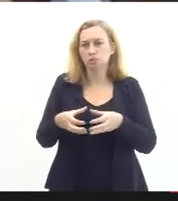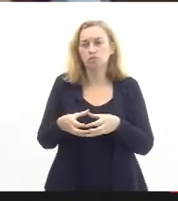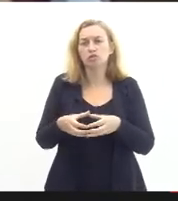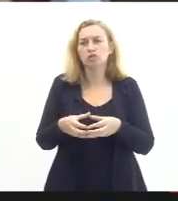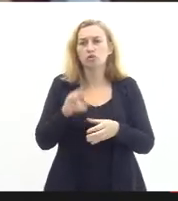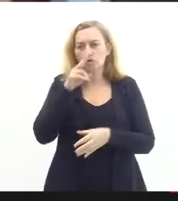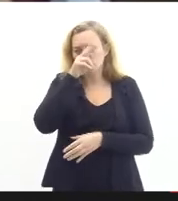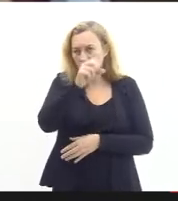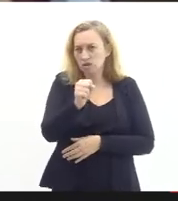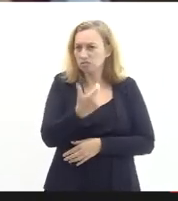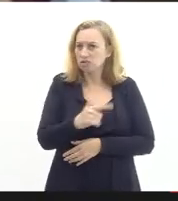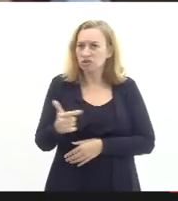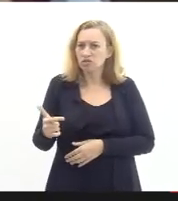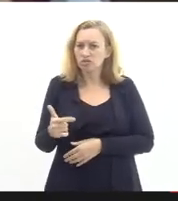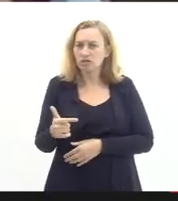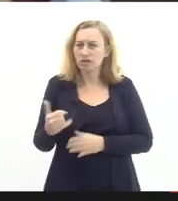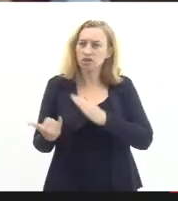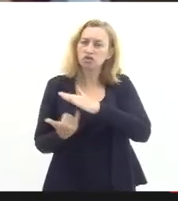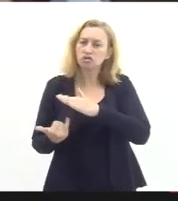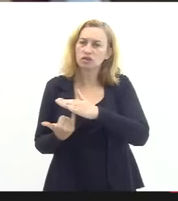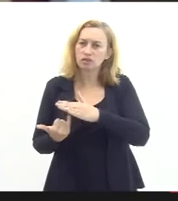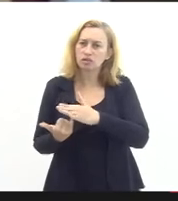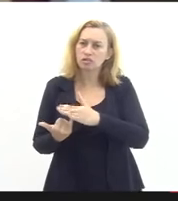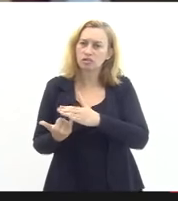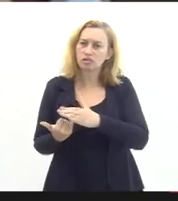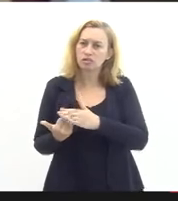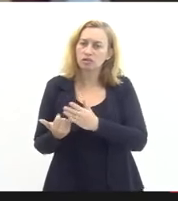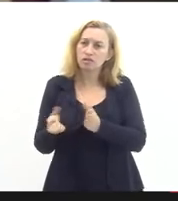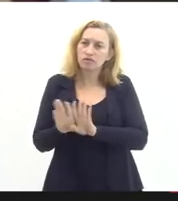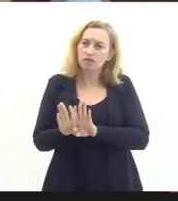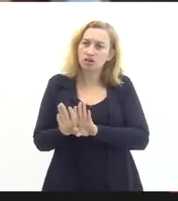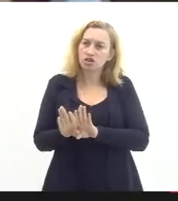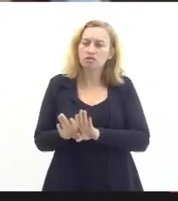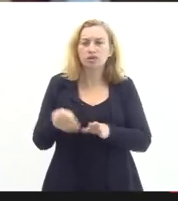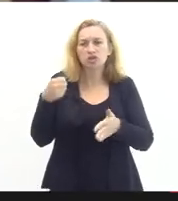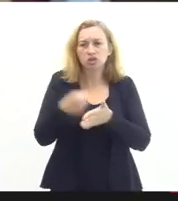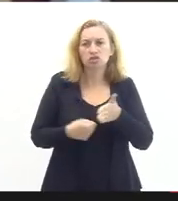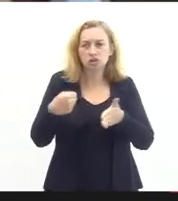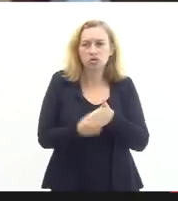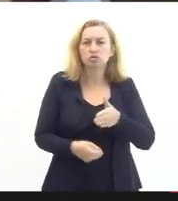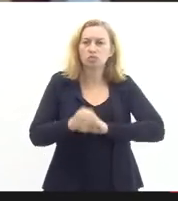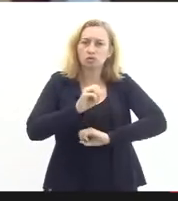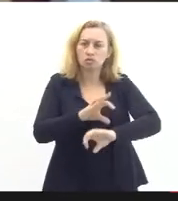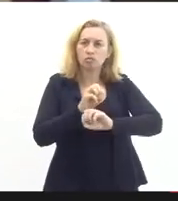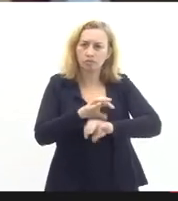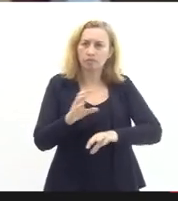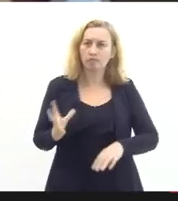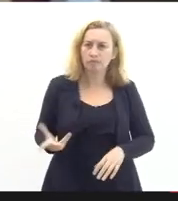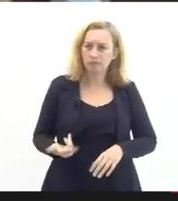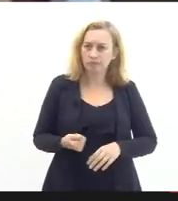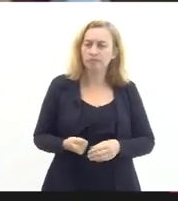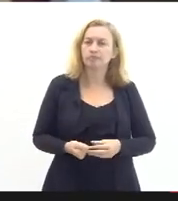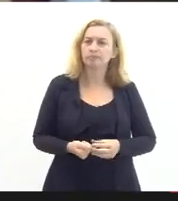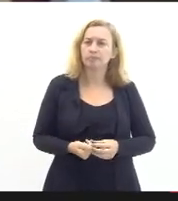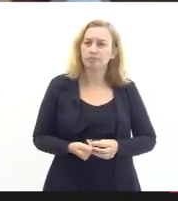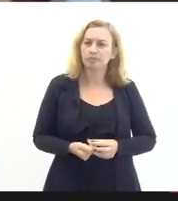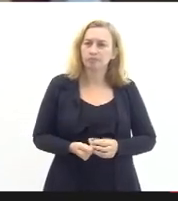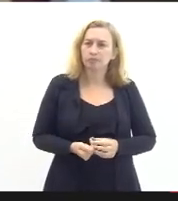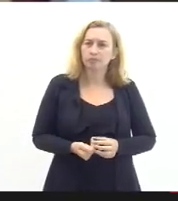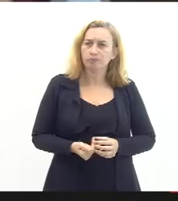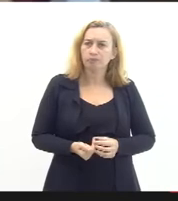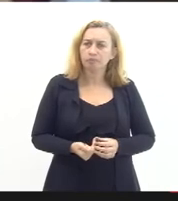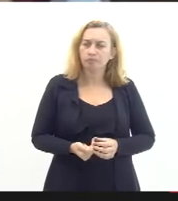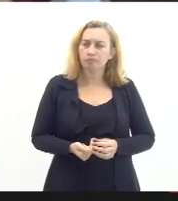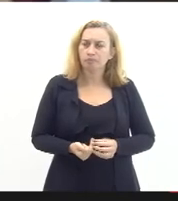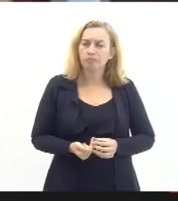sem ela a instituição não funciona mas a gente luta por uma educação de qualidade e uma educação de qualidade se faz com